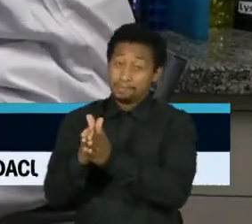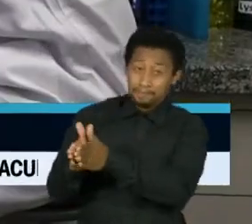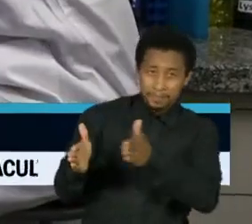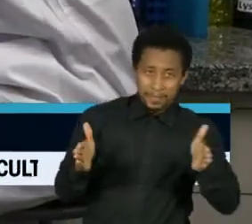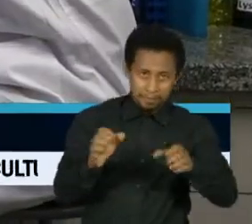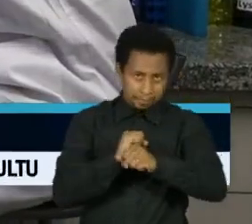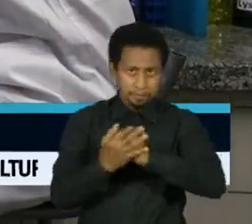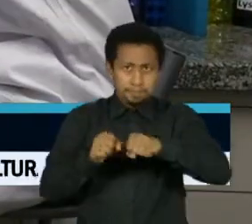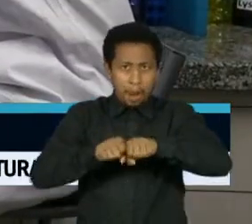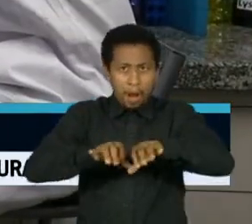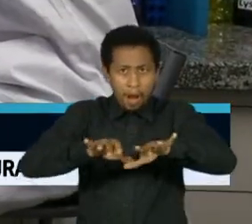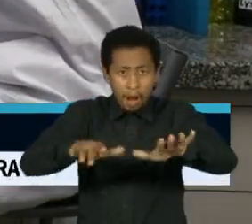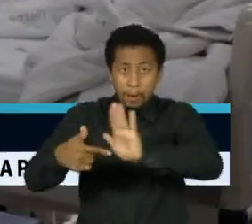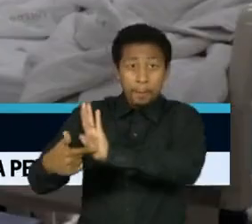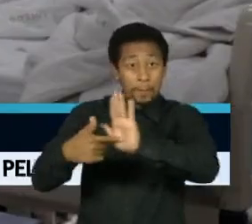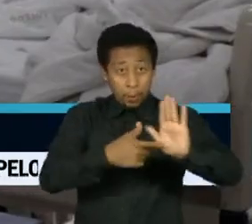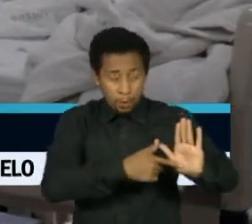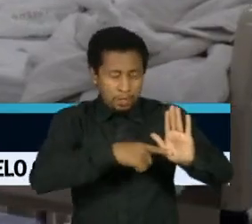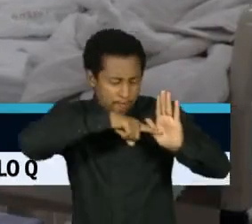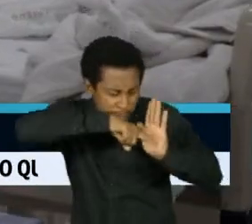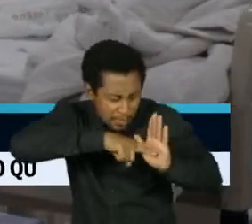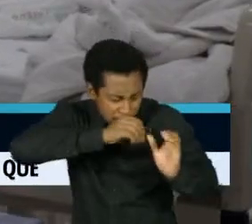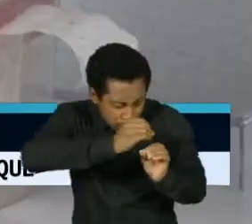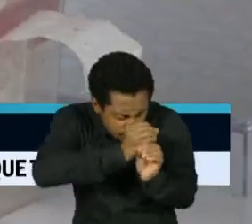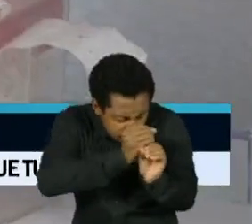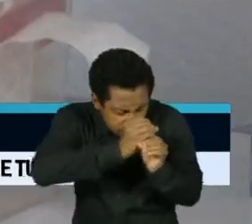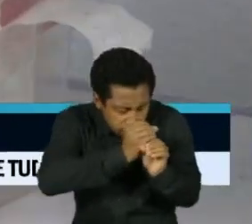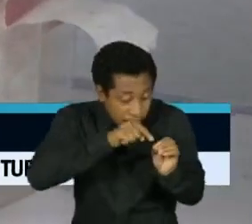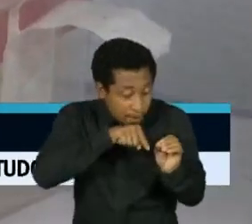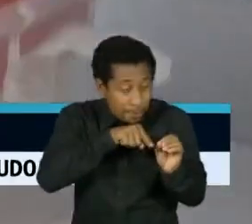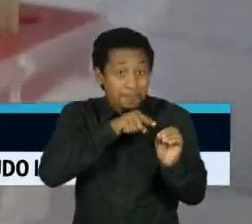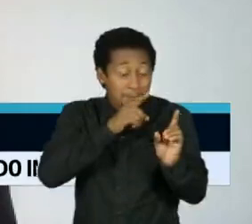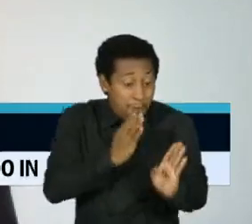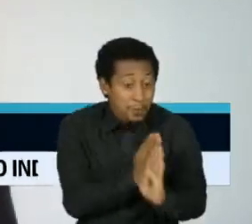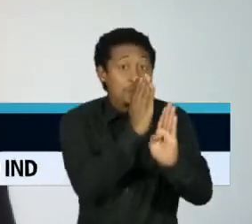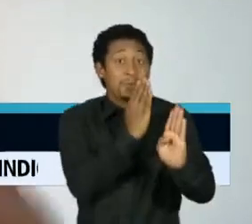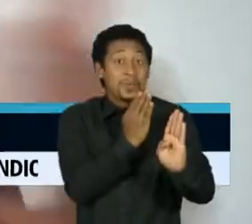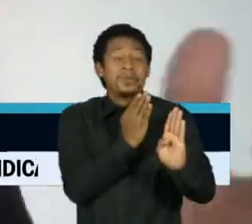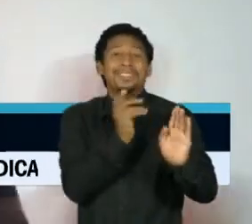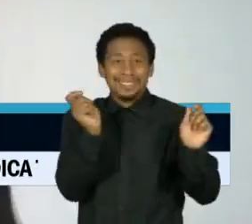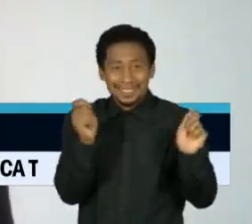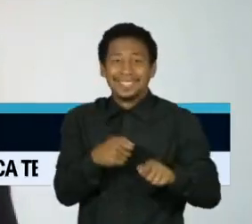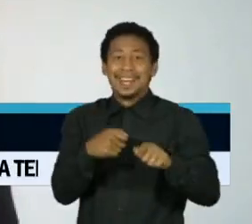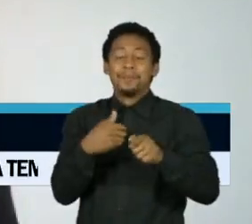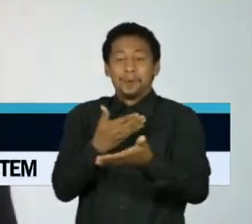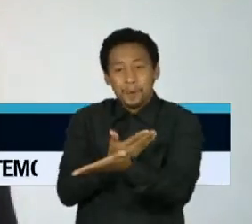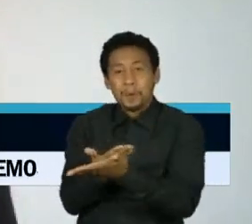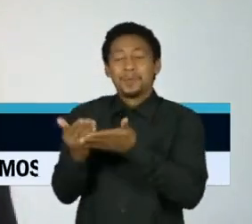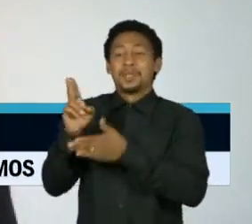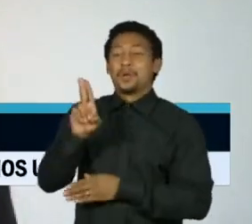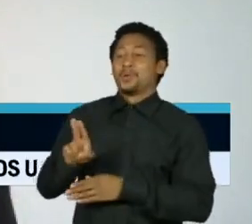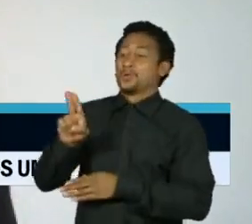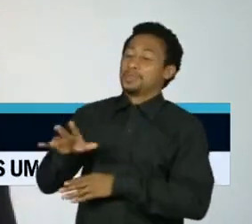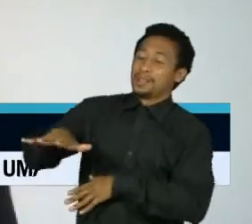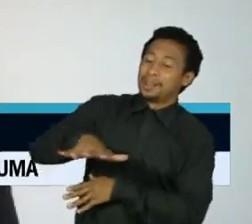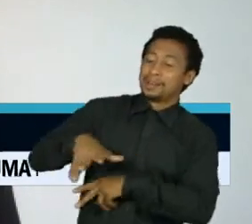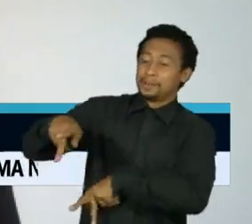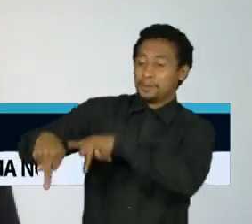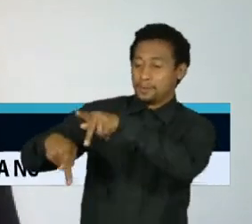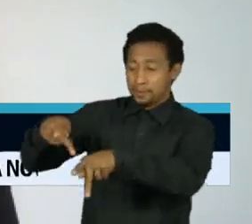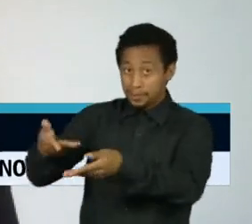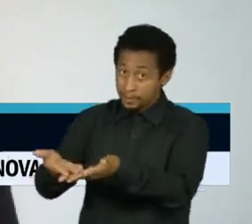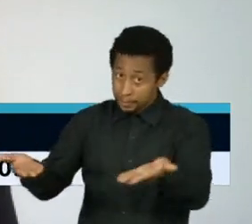como um estudo realizado em laboratório pode se tornar realidade no dia a dia. As vacinas são o melhor exemplo disso.